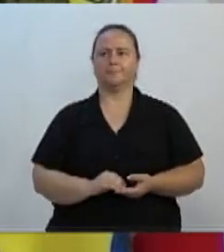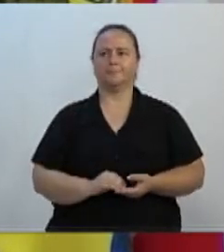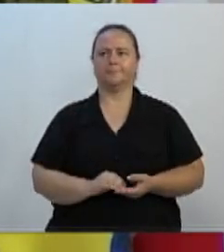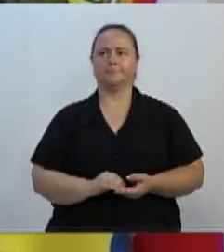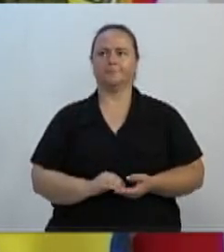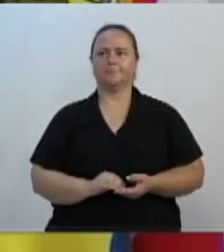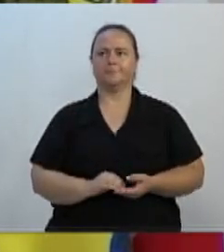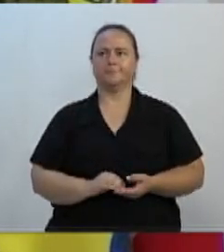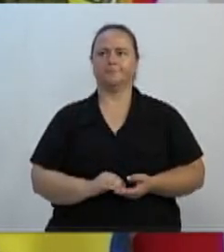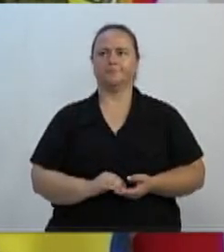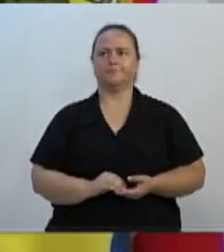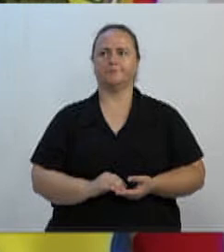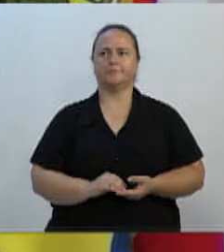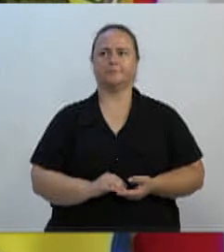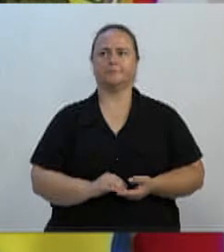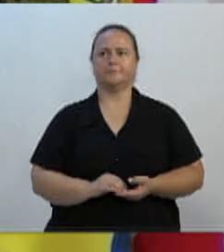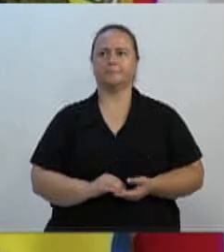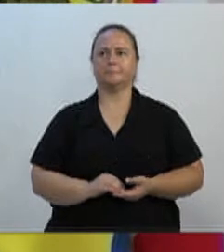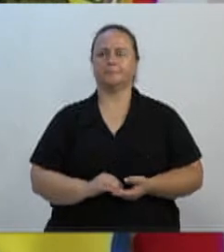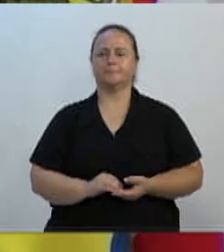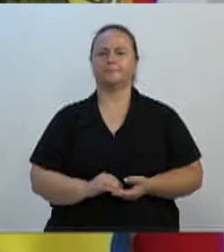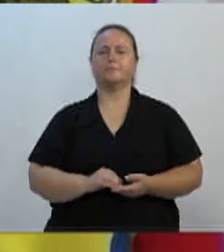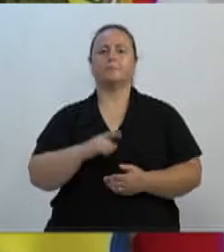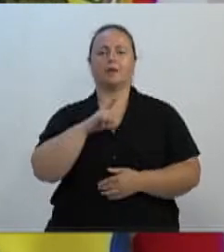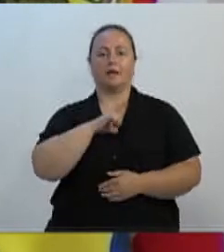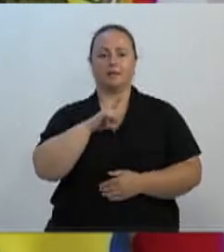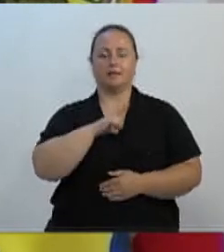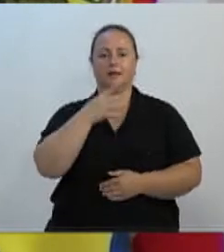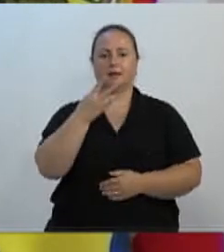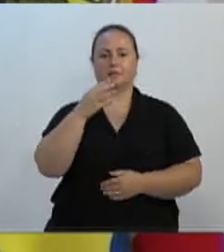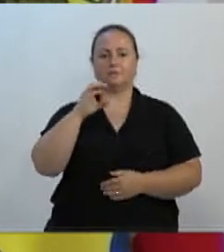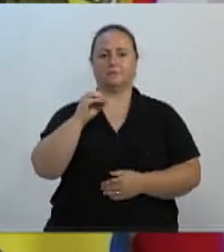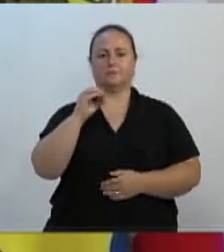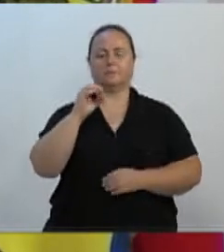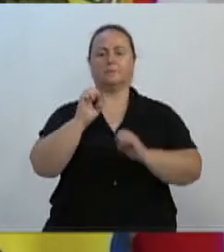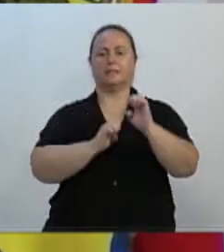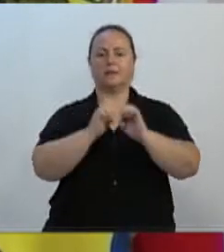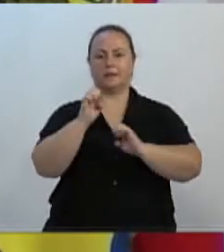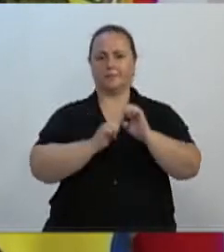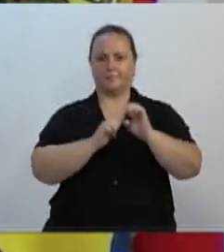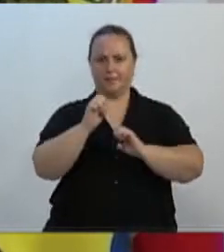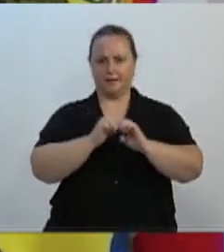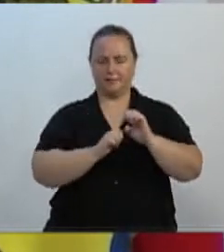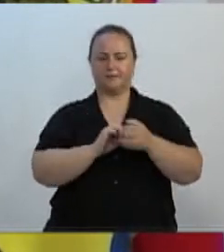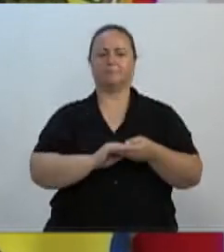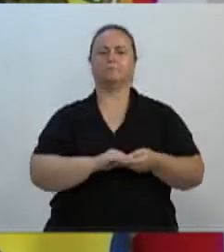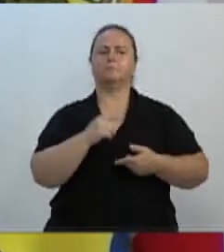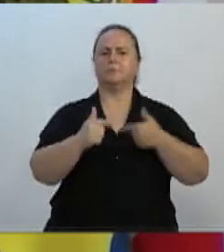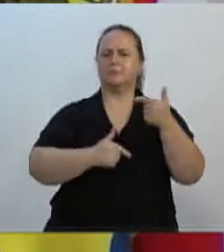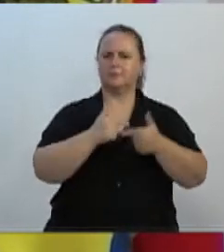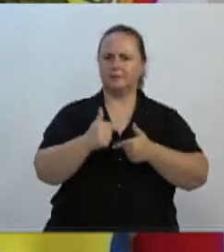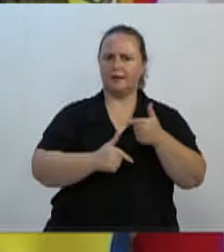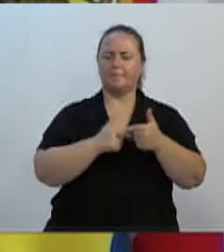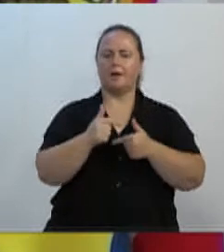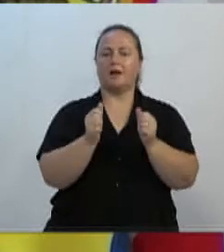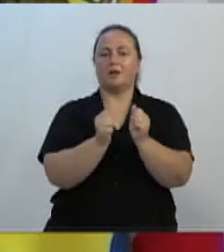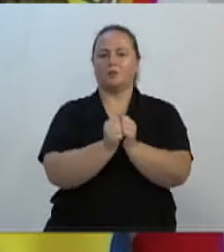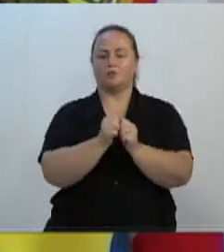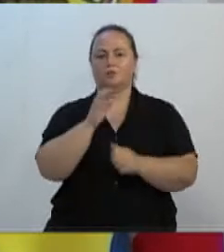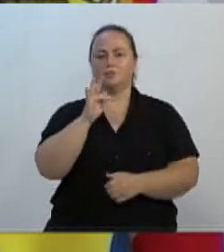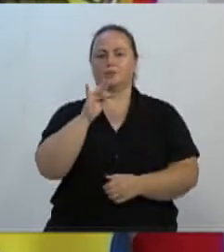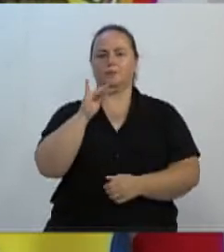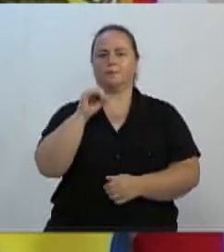Cabe registrar que hoje somos mais de 400 empresas de contabilidade, trabalhando de maneira direta, junto ao Fisco Municipal, Estadual e Federal,